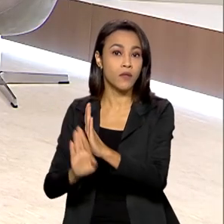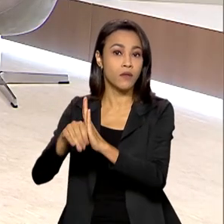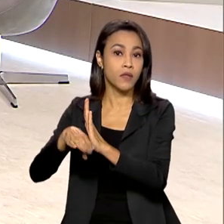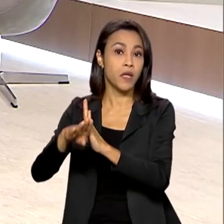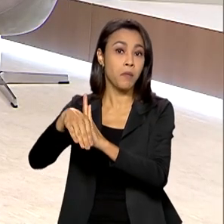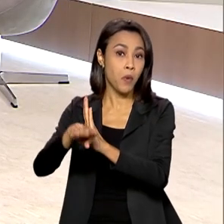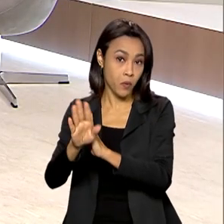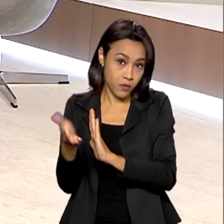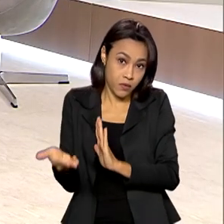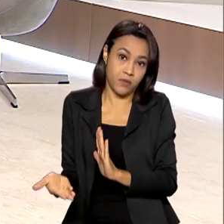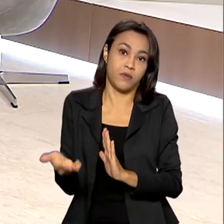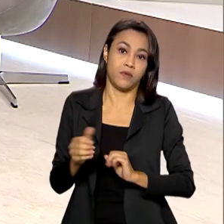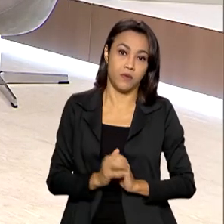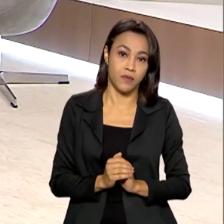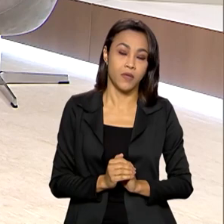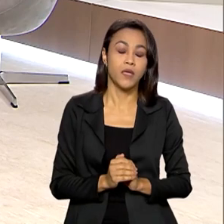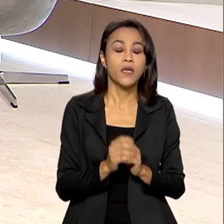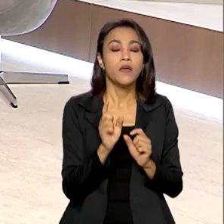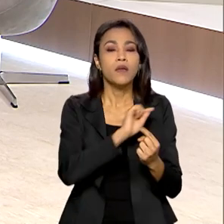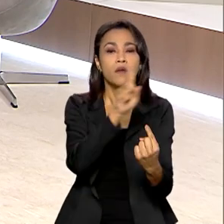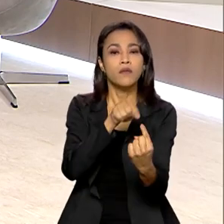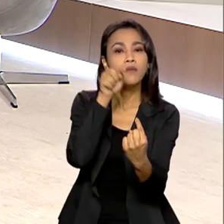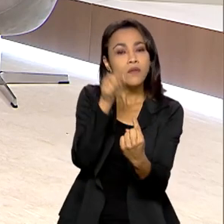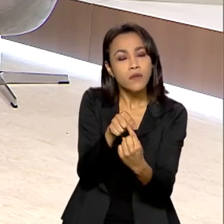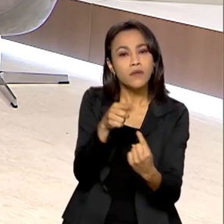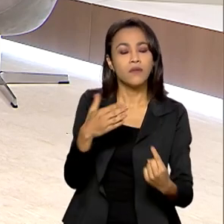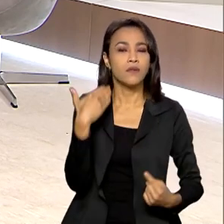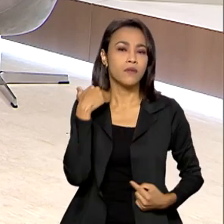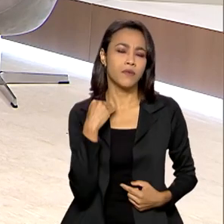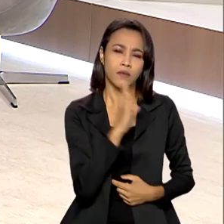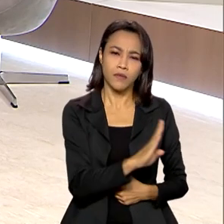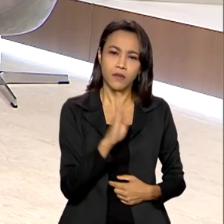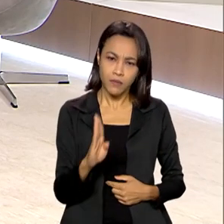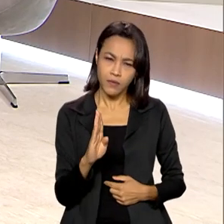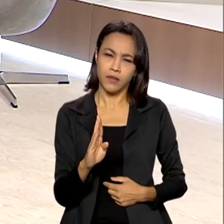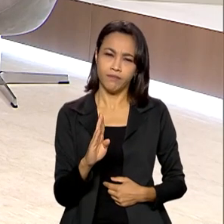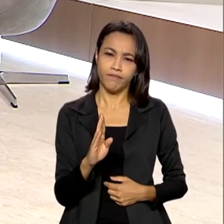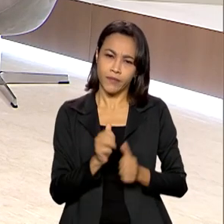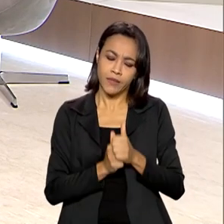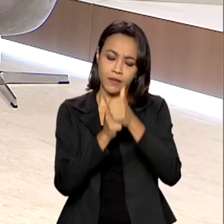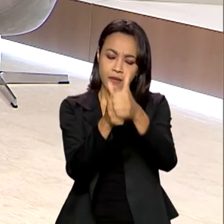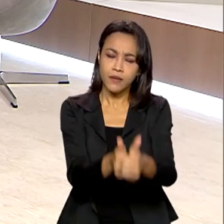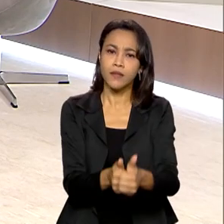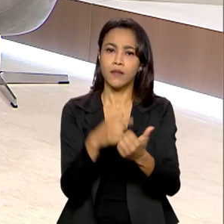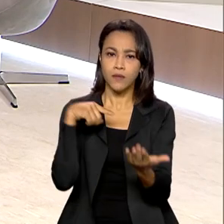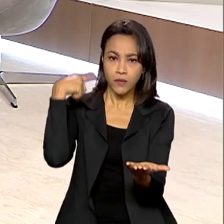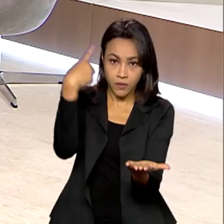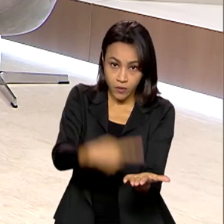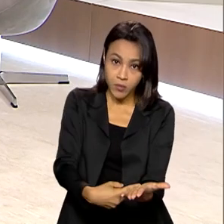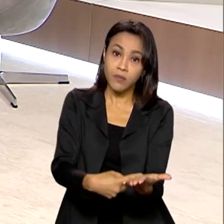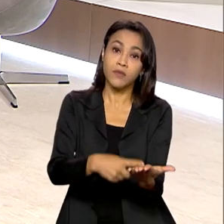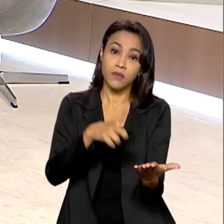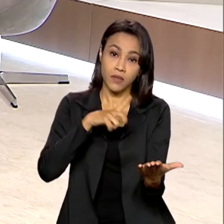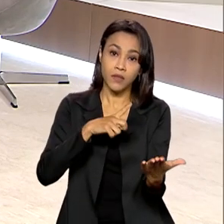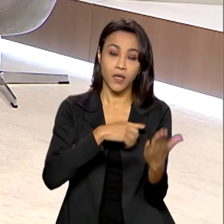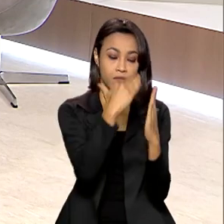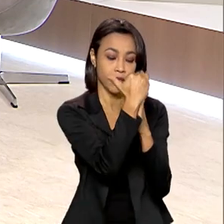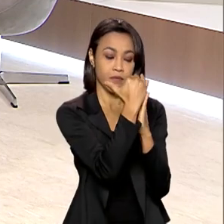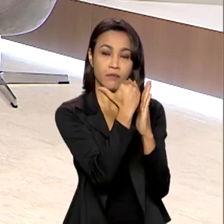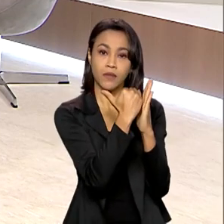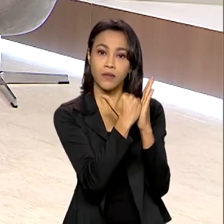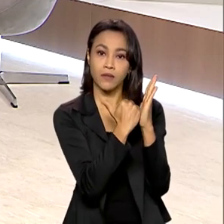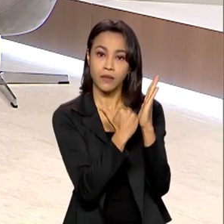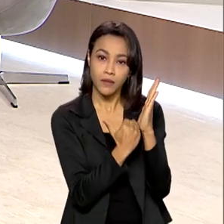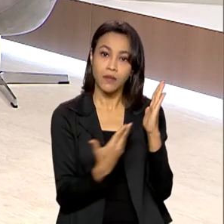acionistas. E a ideia é que o Banco do Brasil cumpra exatamente os preceitos que estão lá divulgados por uma empresa